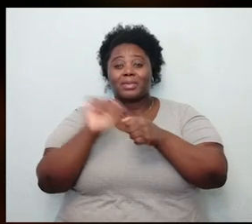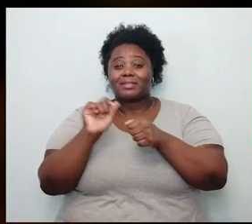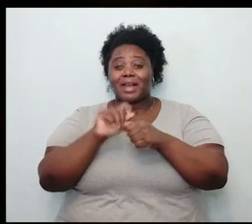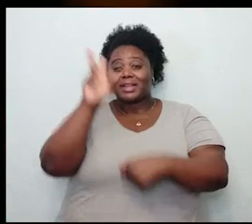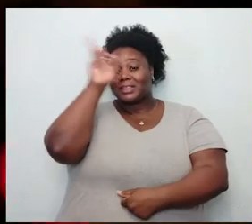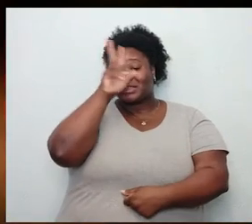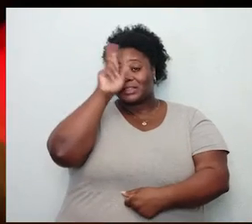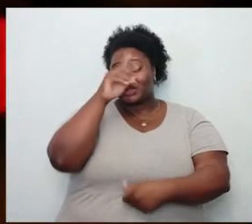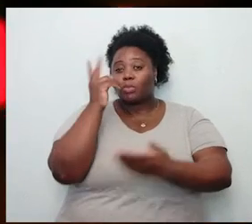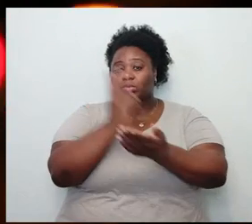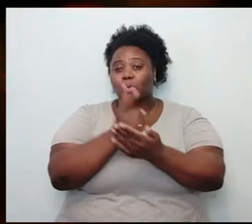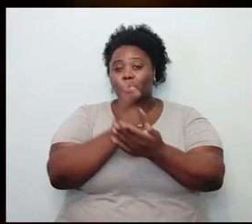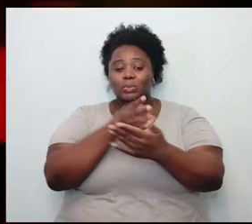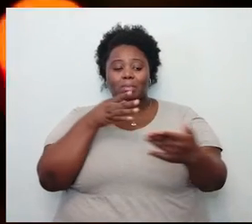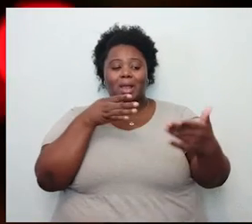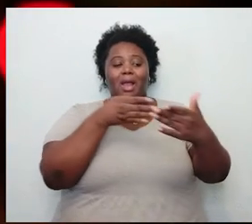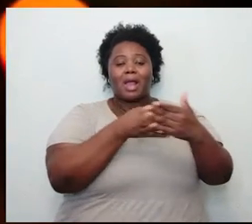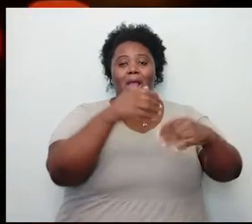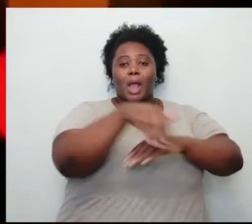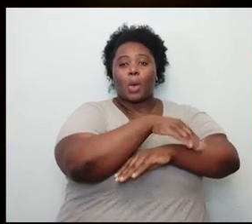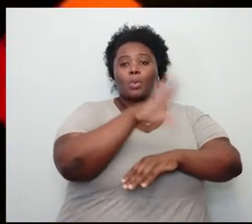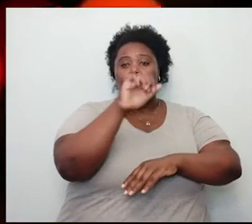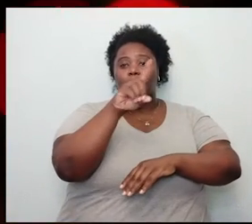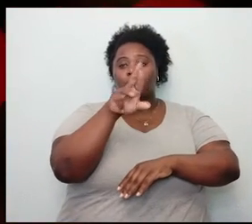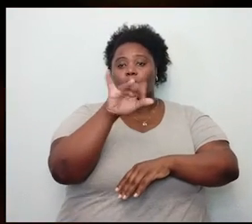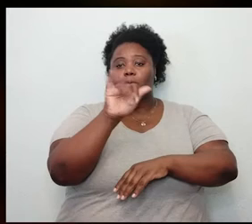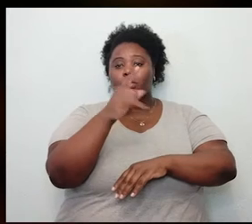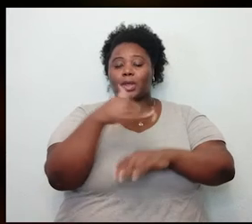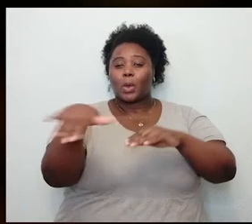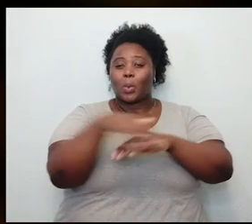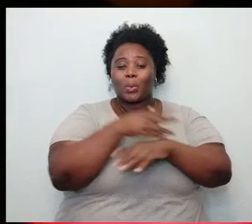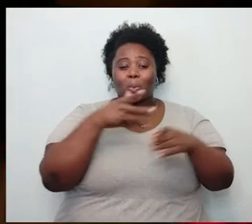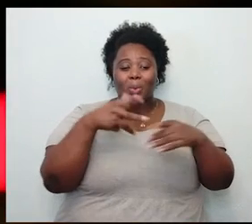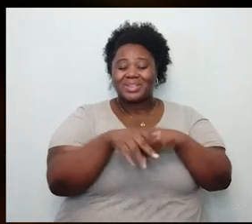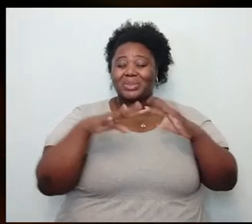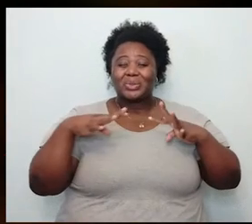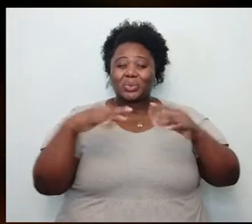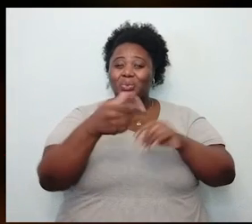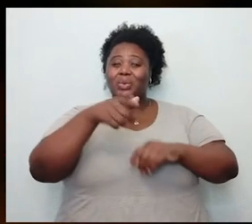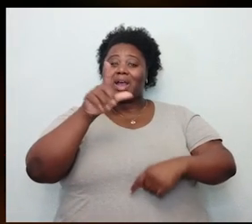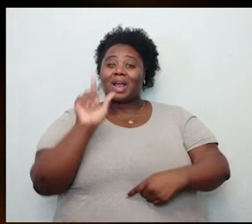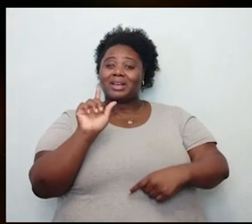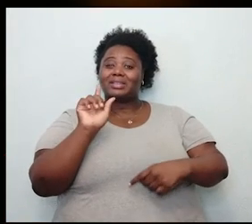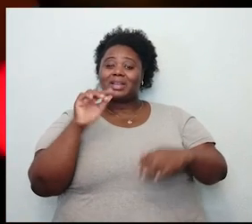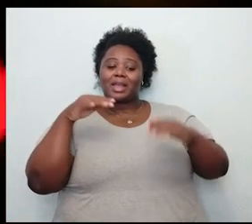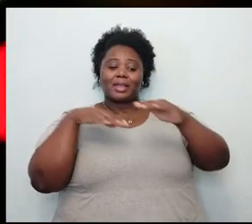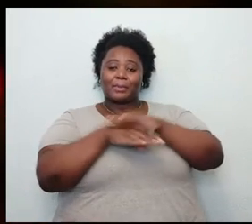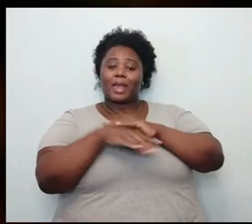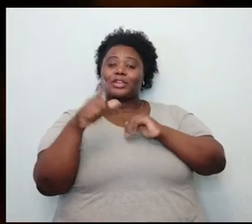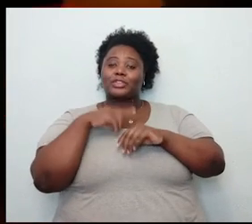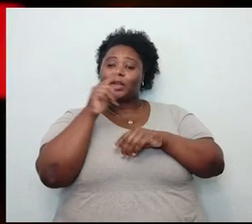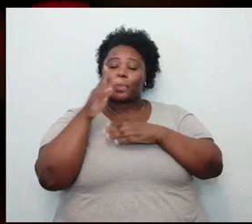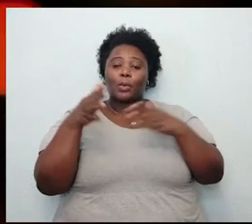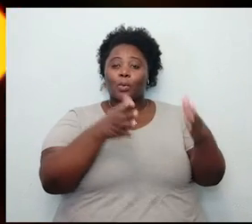história, segue até a Rua dos Bandeirantes, cortando com asfalto tudo que havia antes. Por debaixo da Rua do Ouro